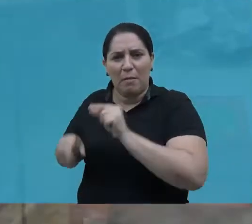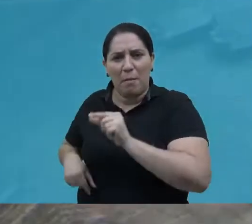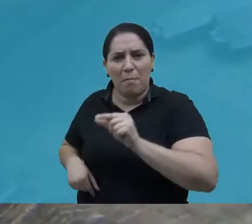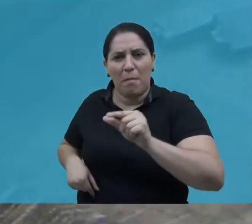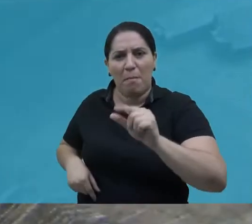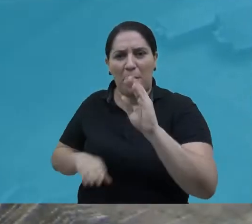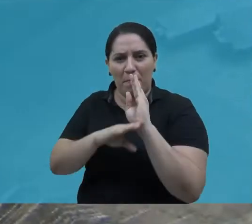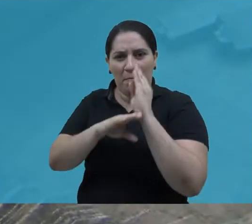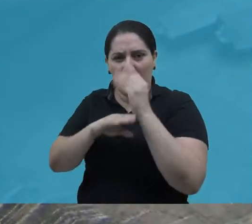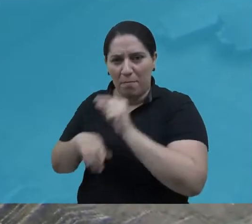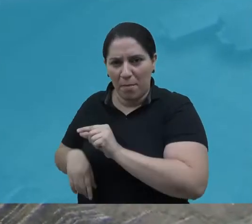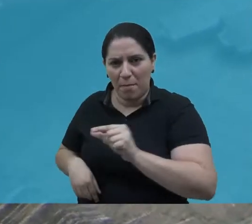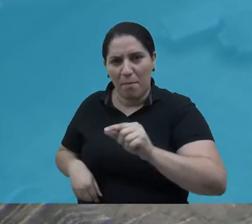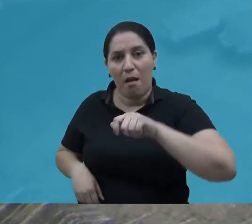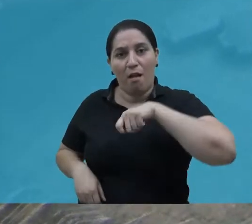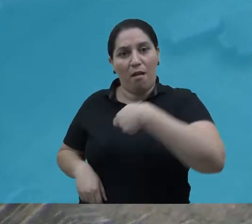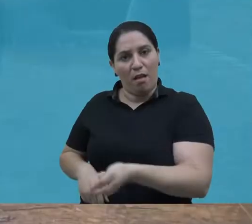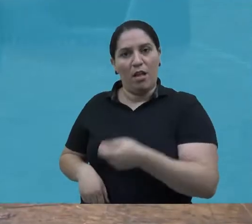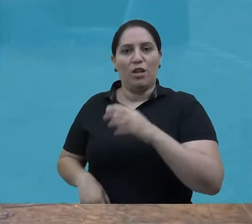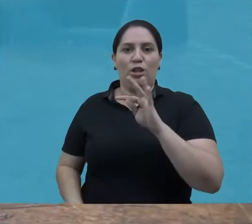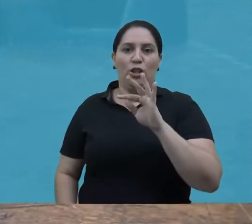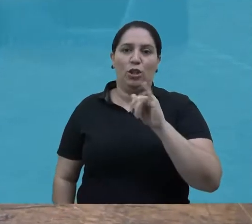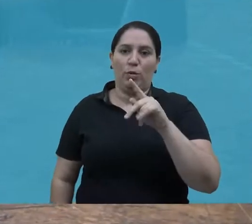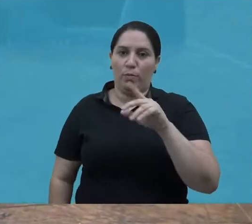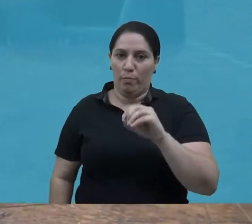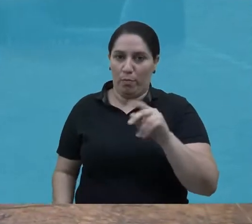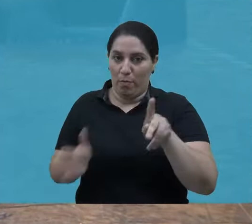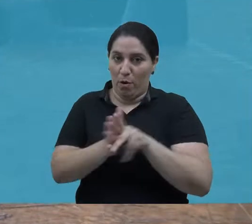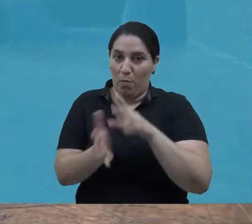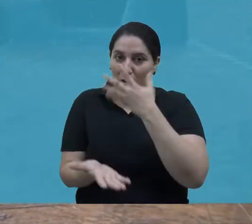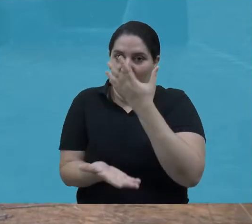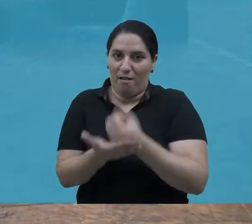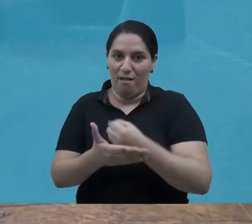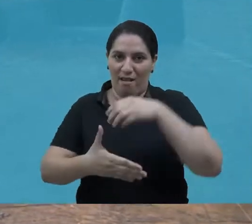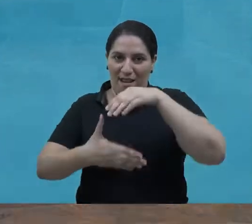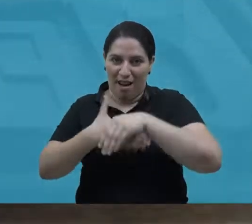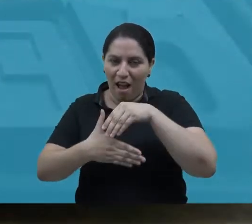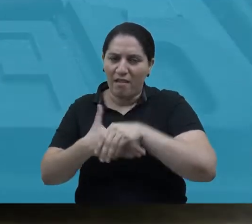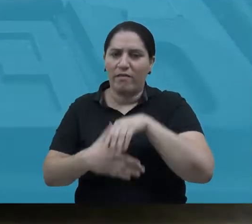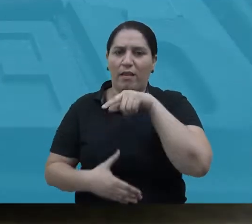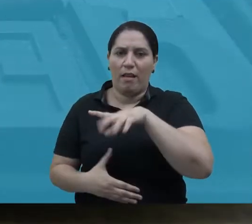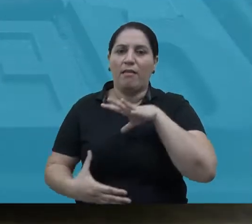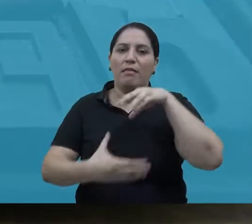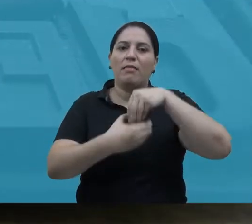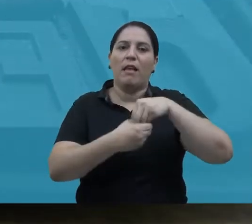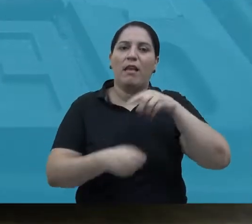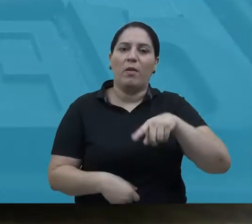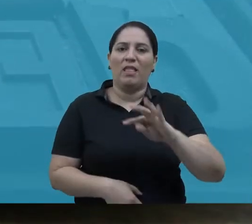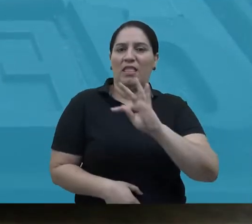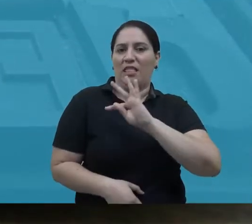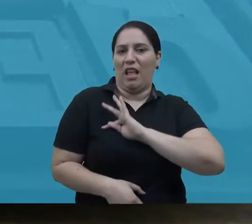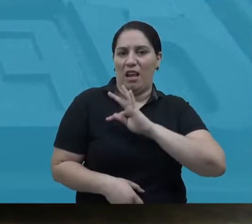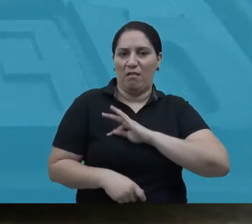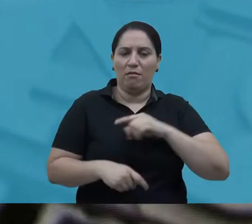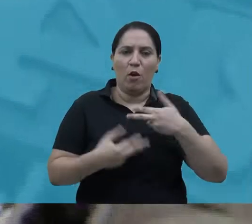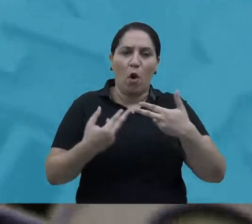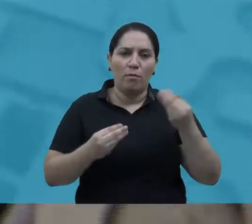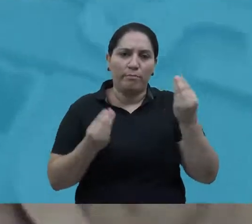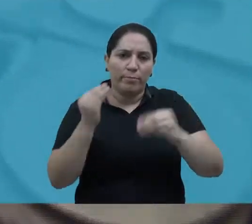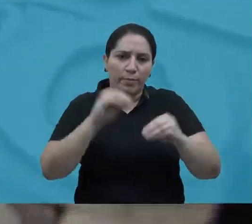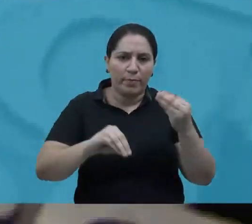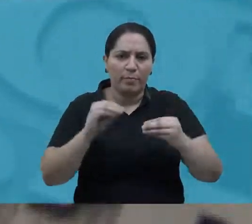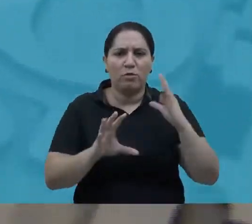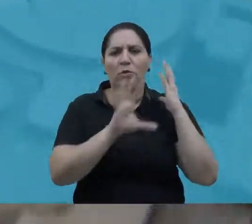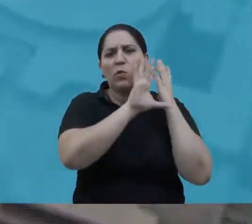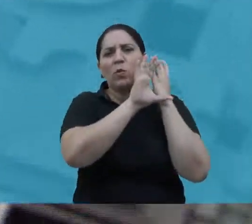Esses pequenos bloquinhos com letras são conhecidos como tipos gráficos. Eles são a base da tipografia, uma